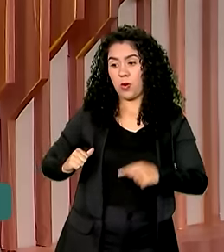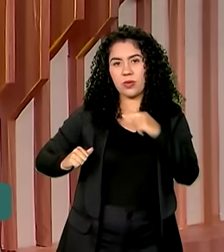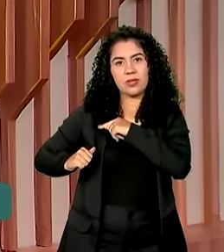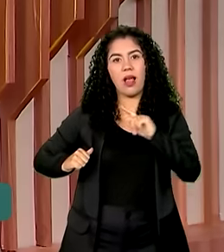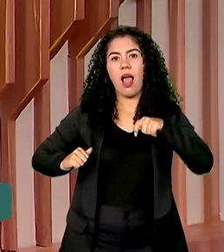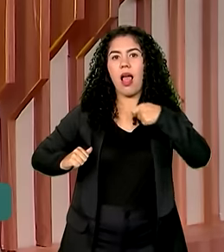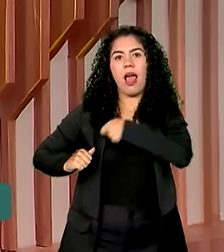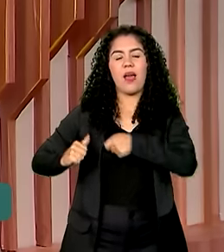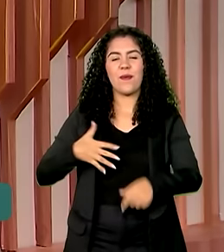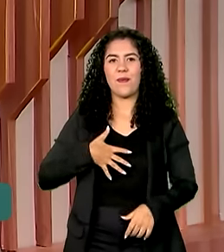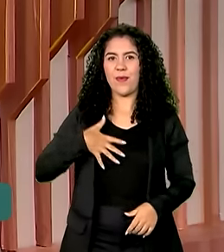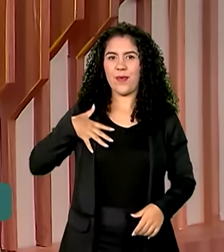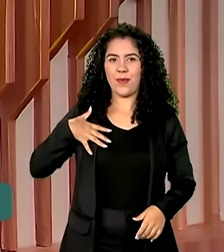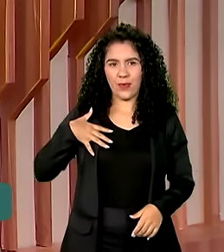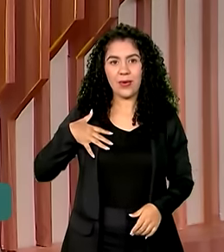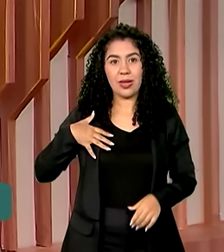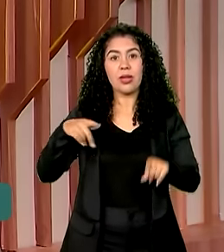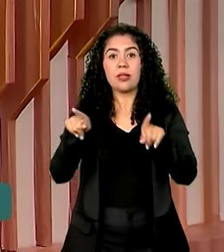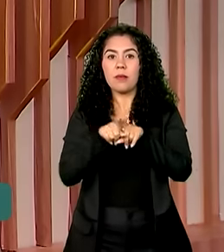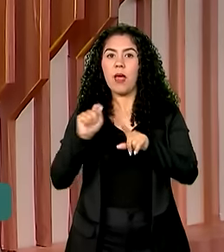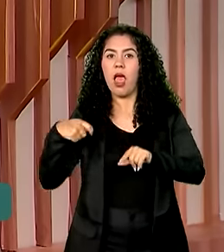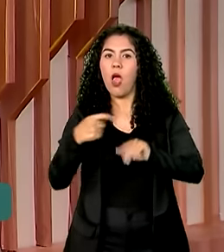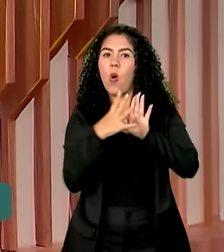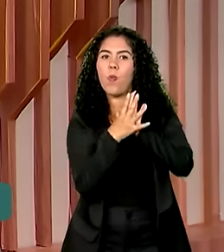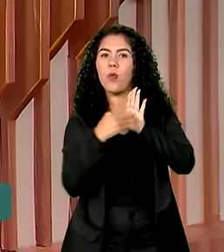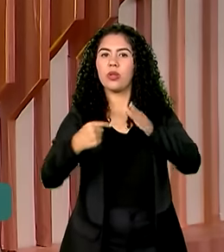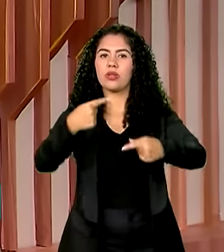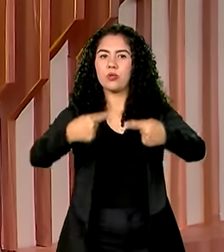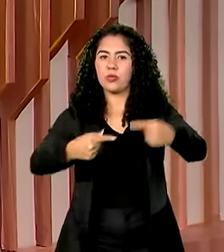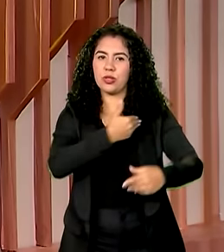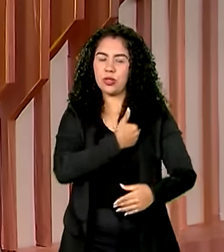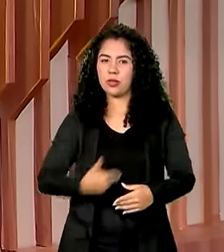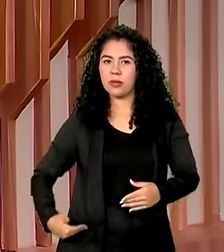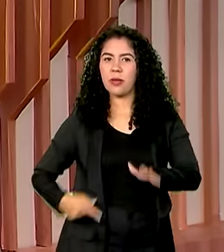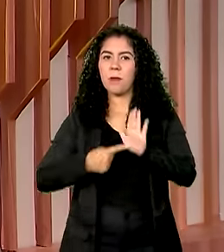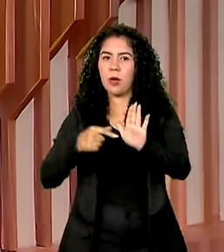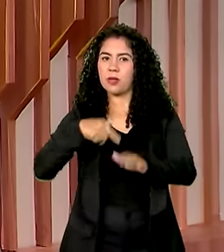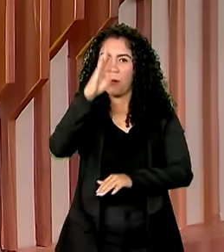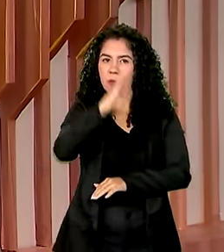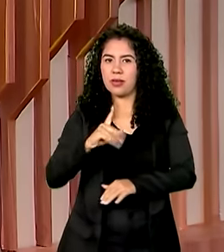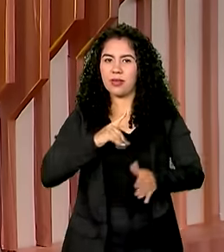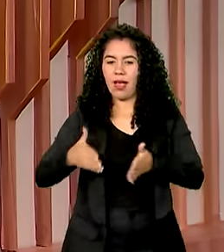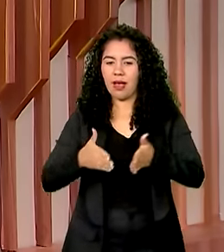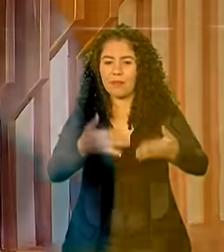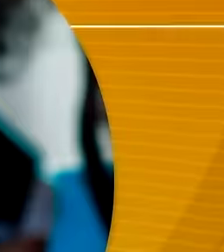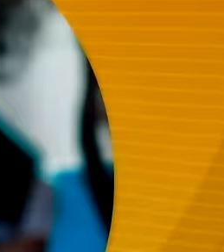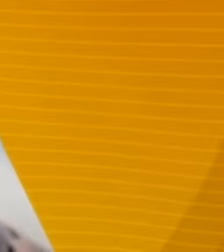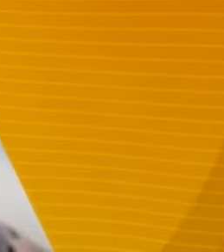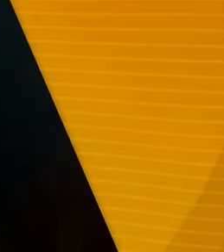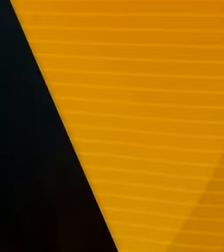orgulho para o Brasil. Um exemplo de política pública que mostra que o nosso país está no rumo certo.